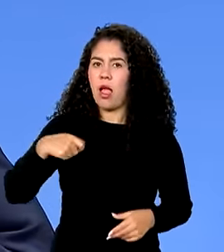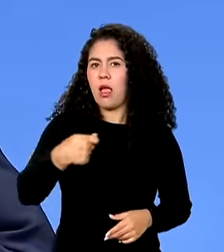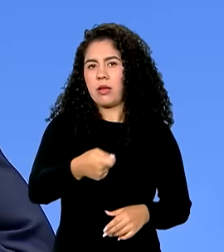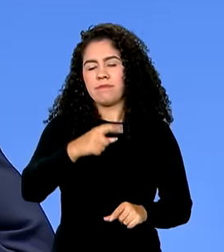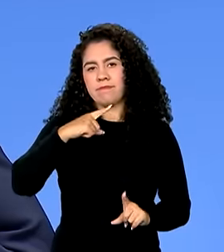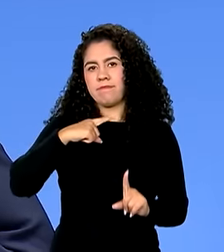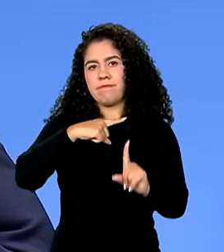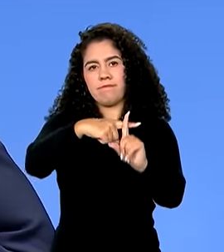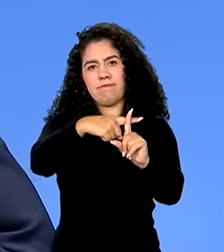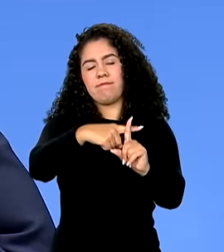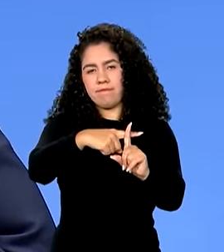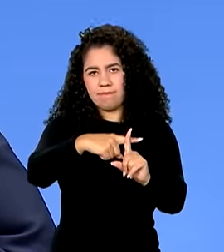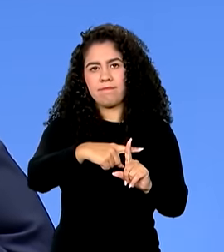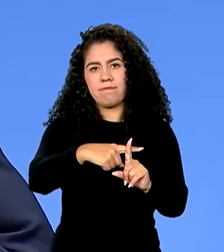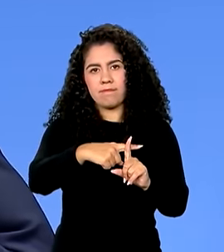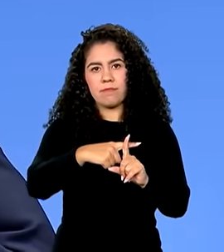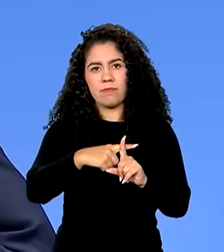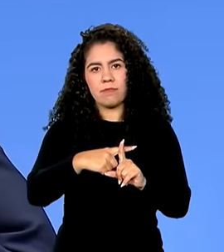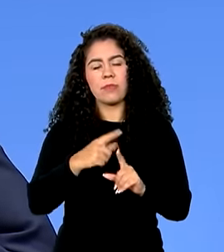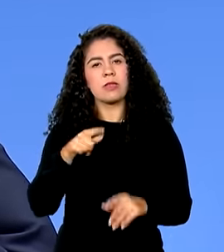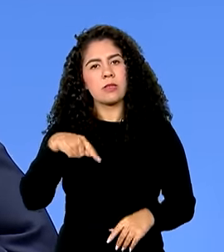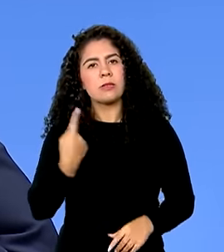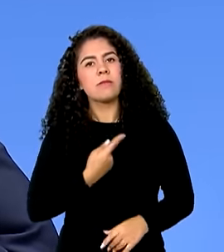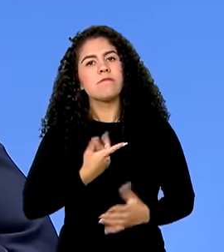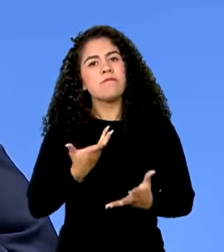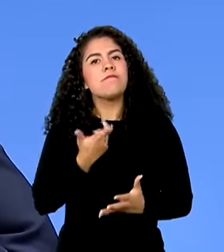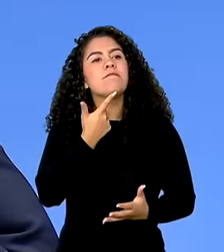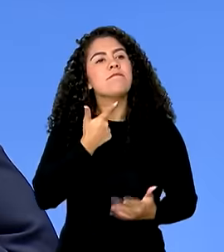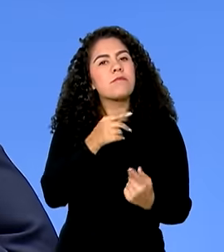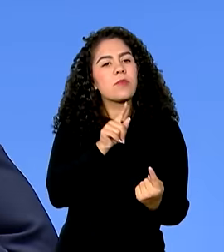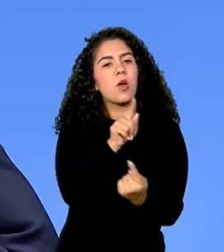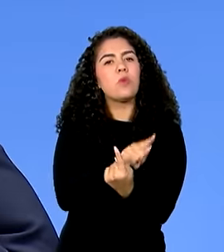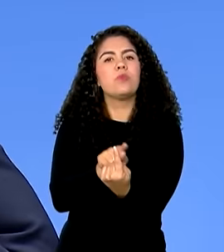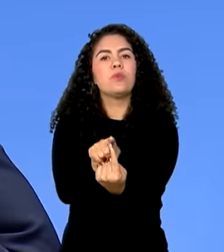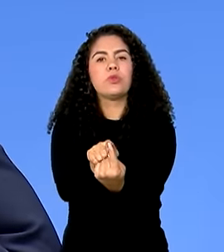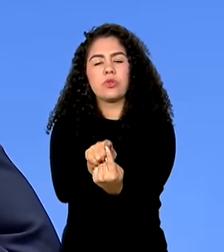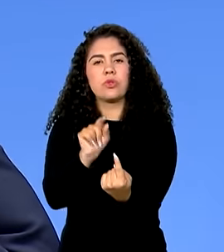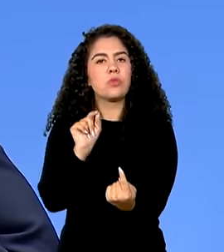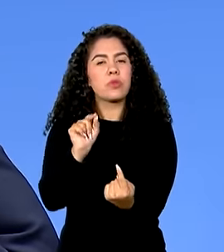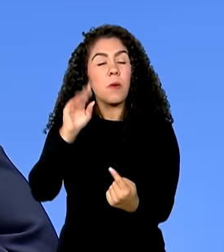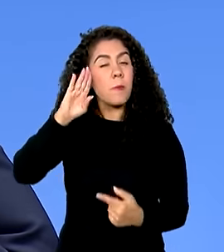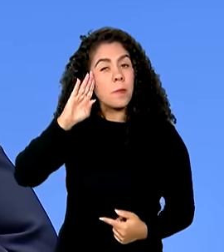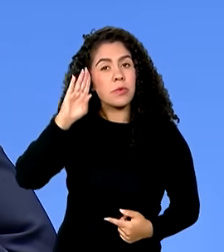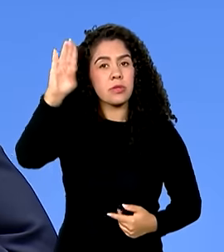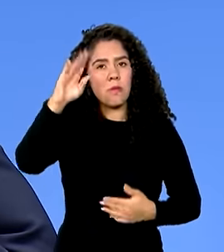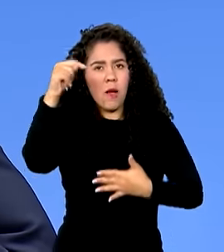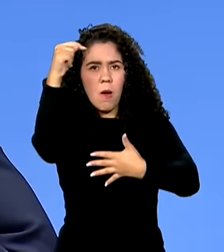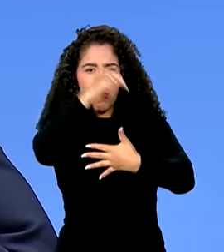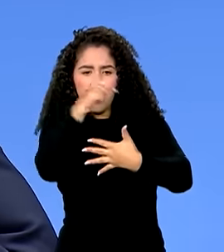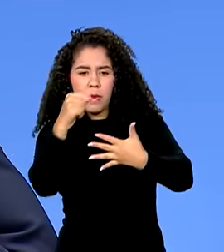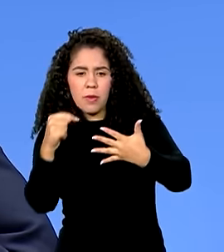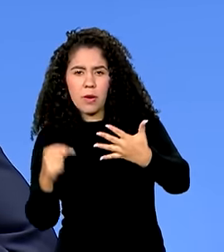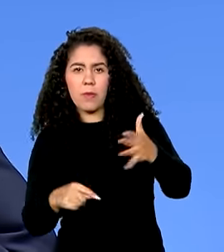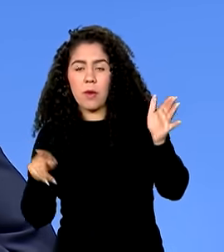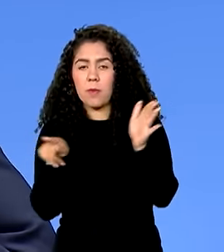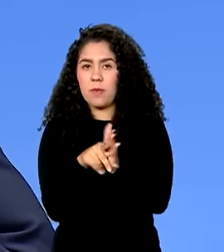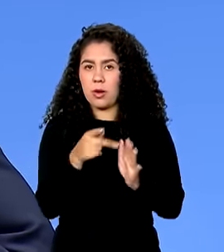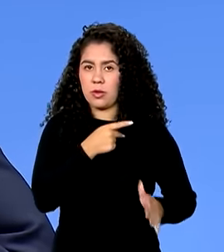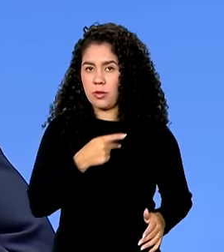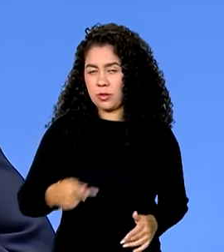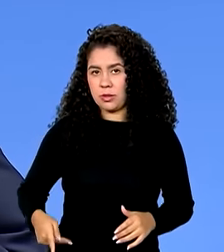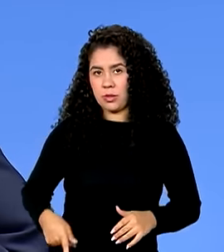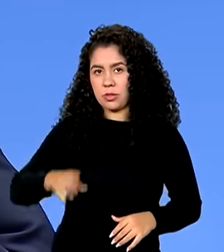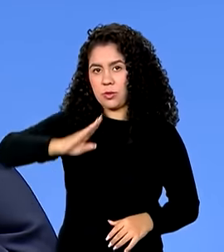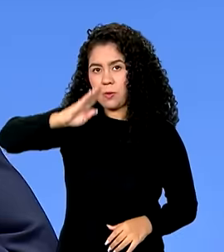ao que tínhamos como objetivos. Primeiro, os objetivos principais da presidência brasileira, aqueles três